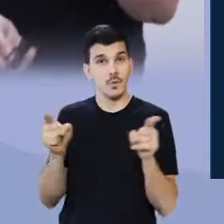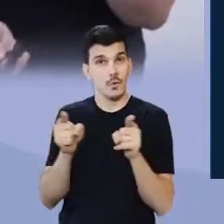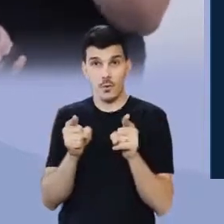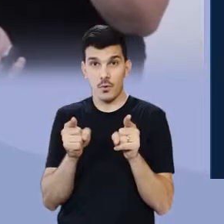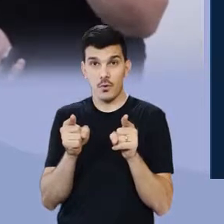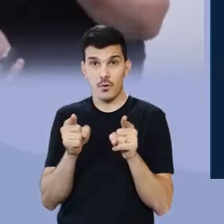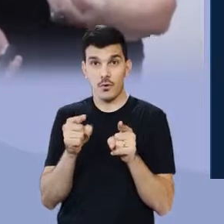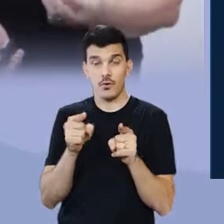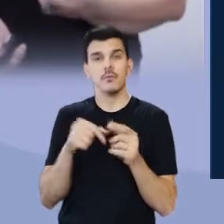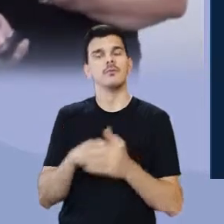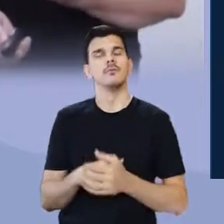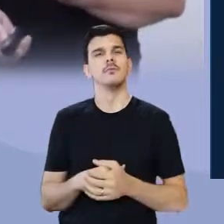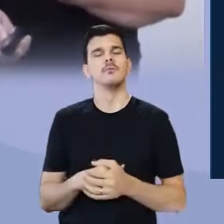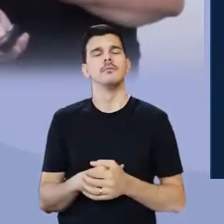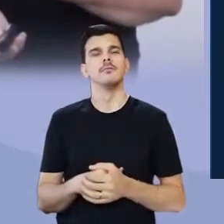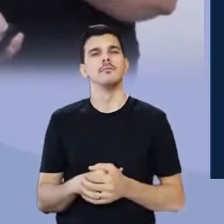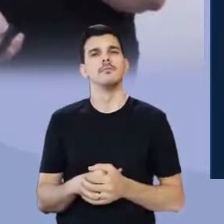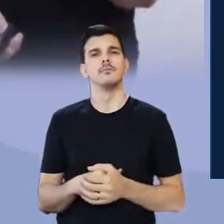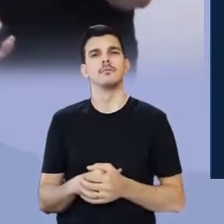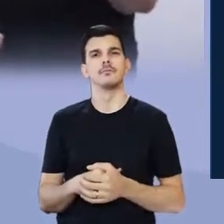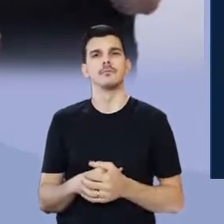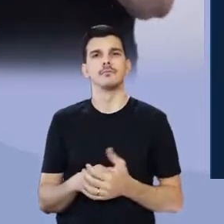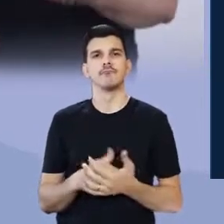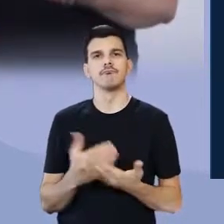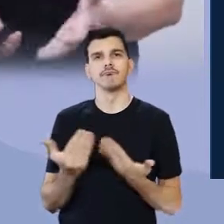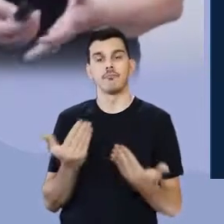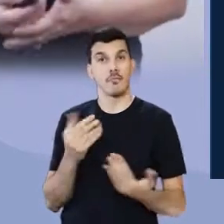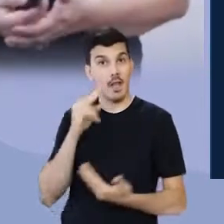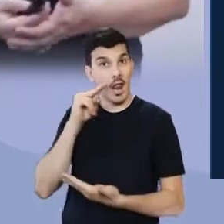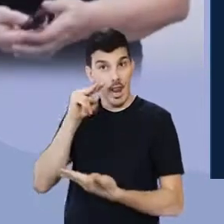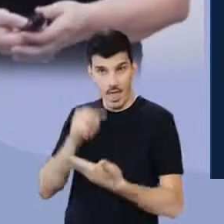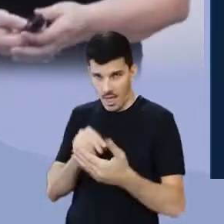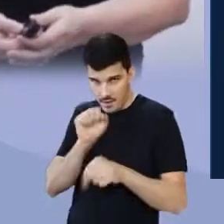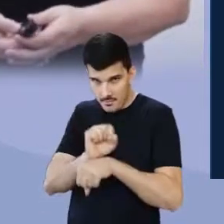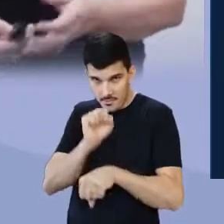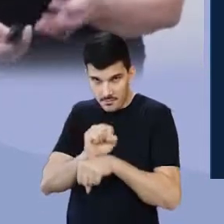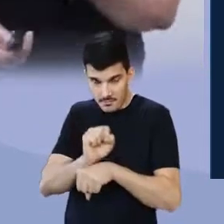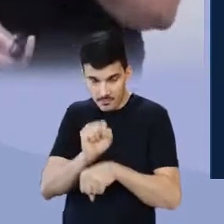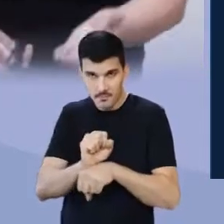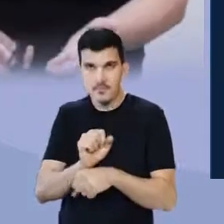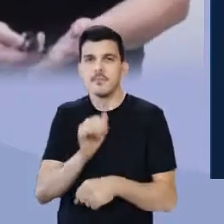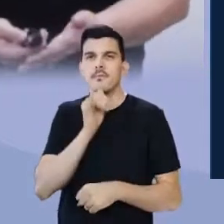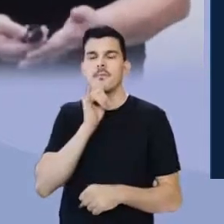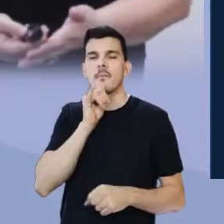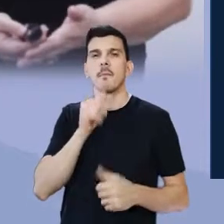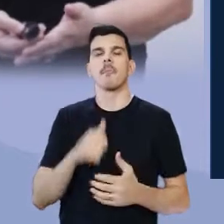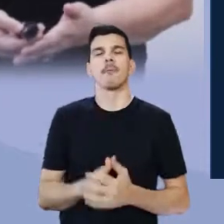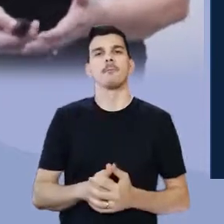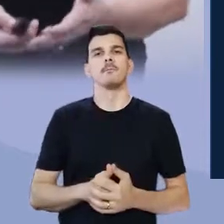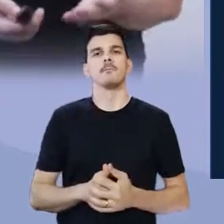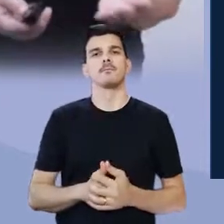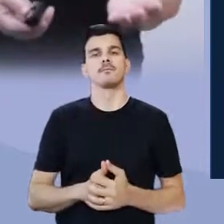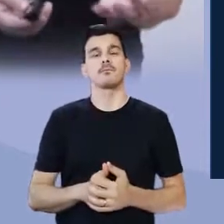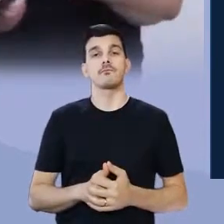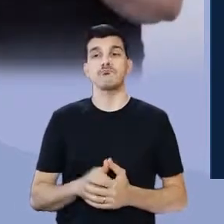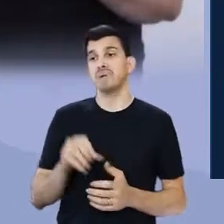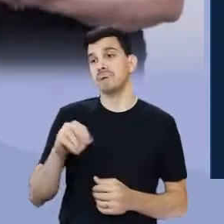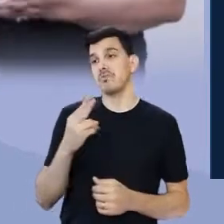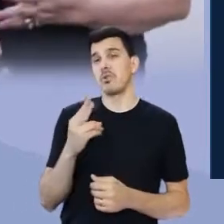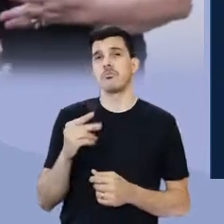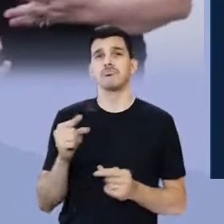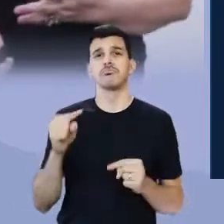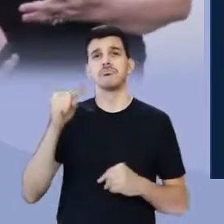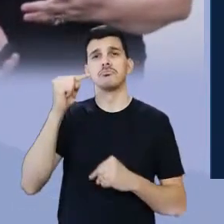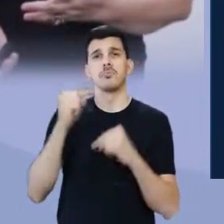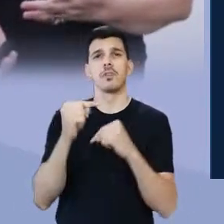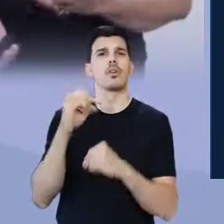num mini-conto, tal como que lerei para você daqui a pouco, muito bonito? Ou uma mini